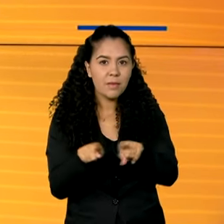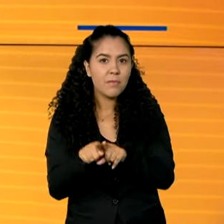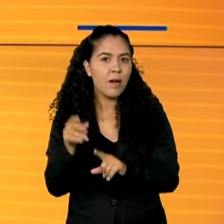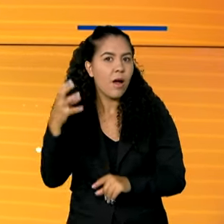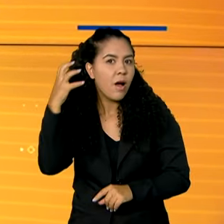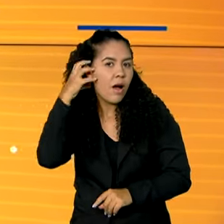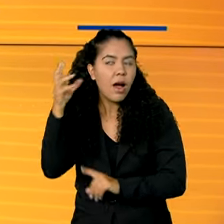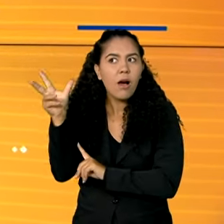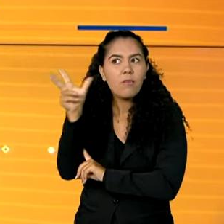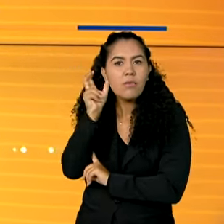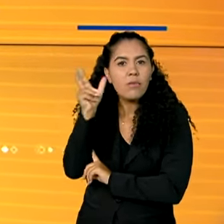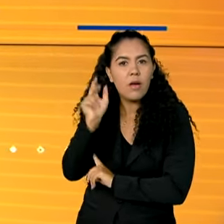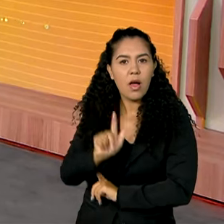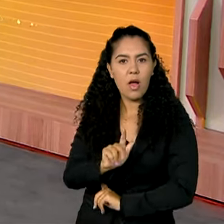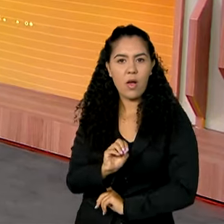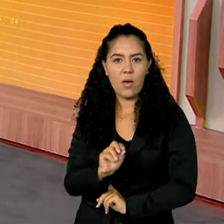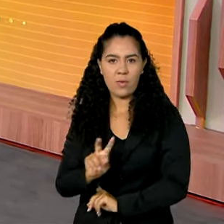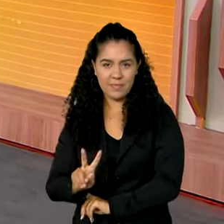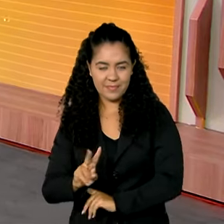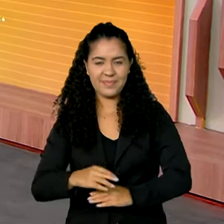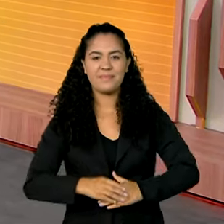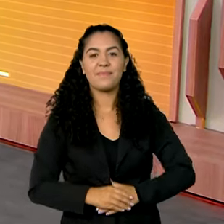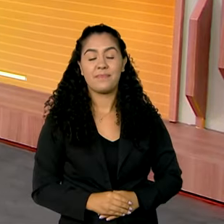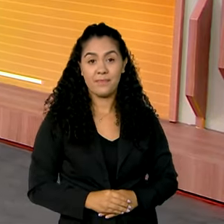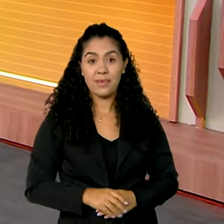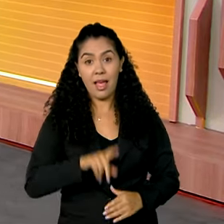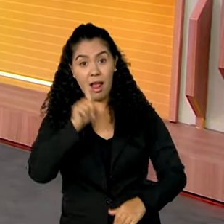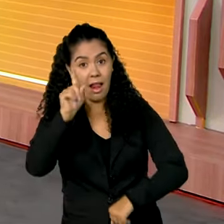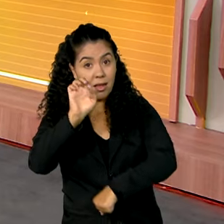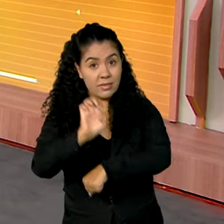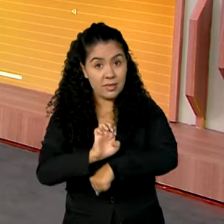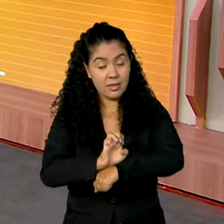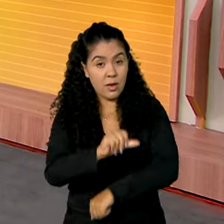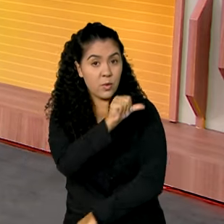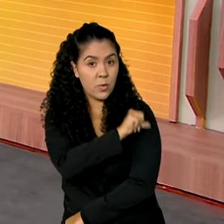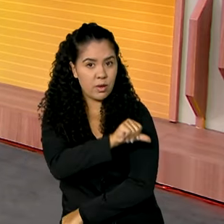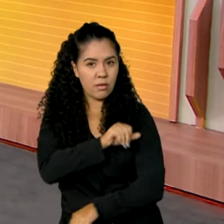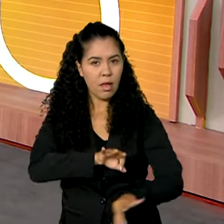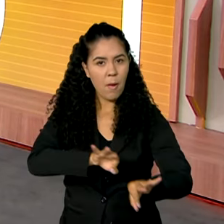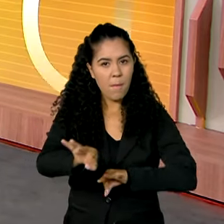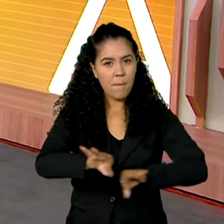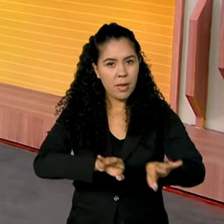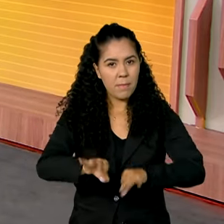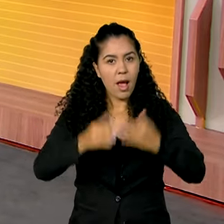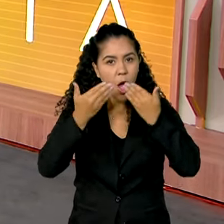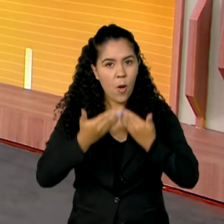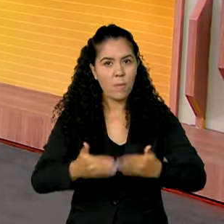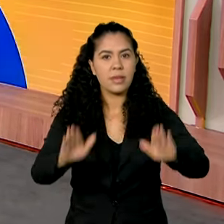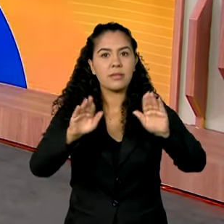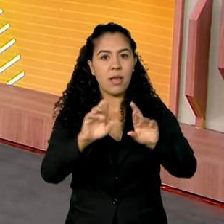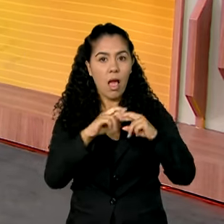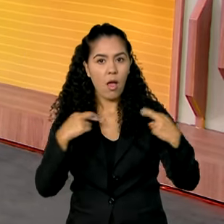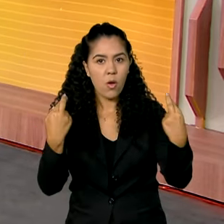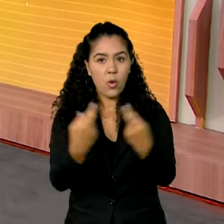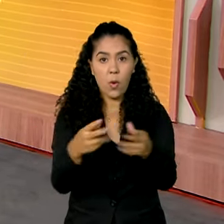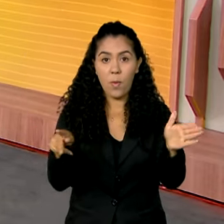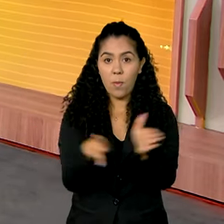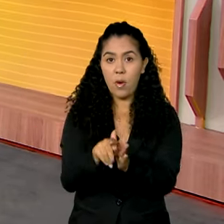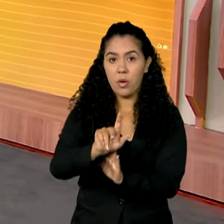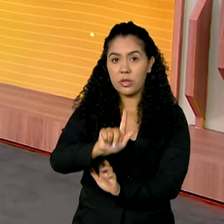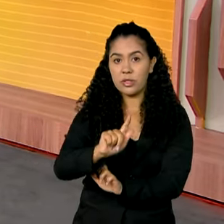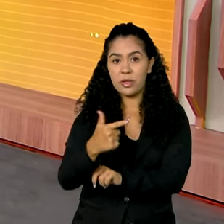e pela Rádio GOV. O Rio de Janeiro se prepara para o início das reuniões do G20, o grupo que reúne